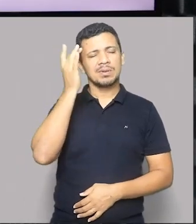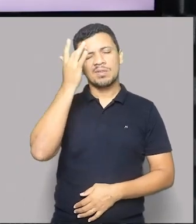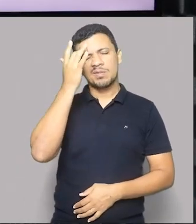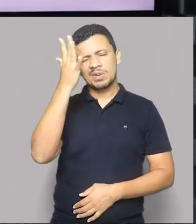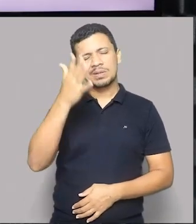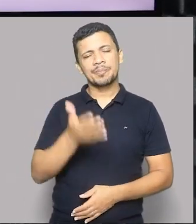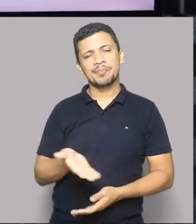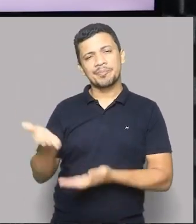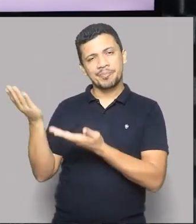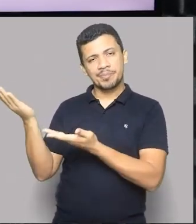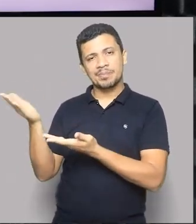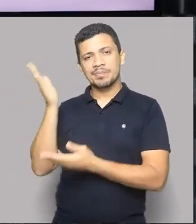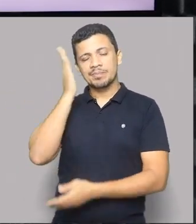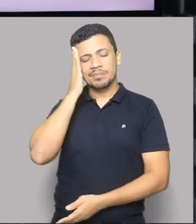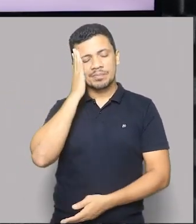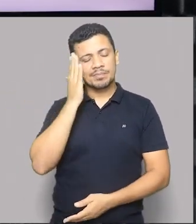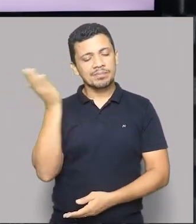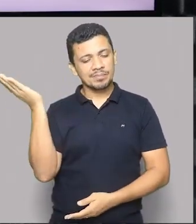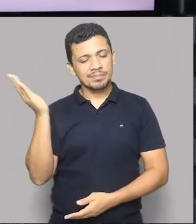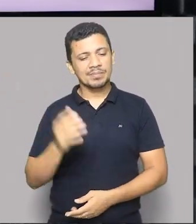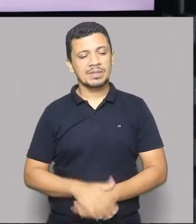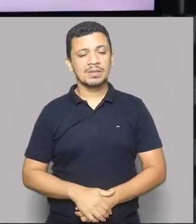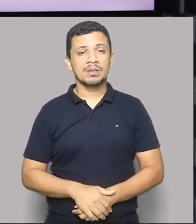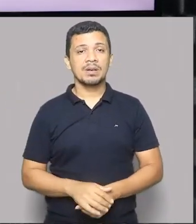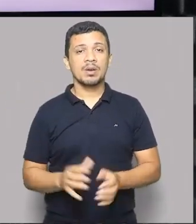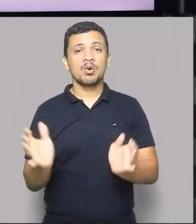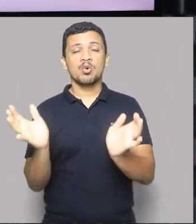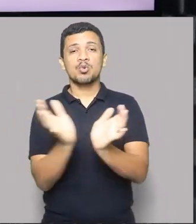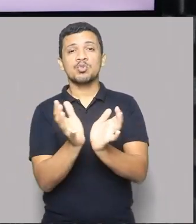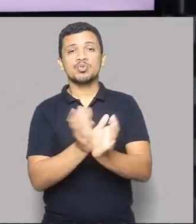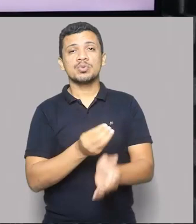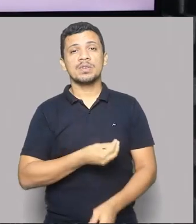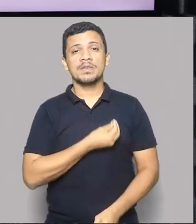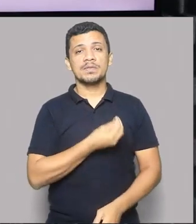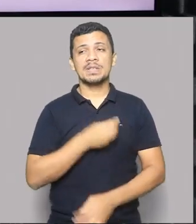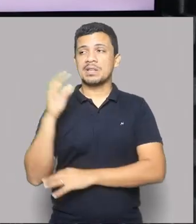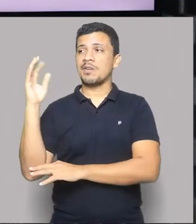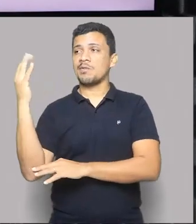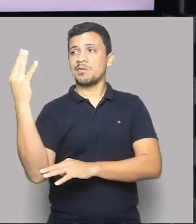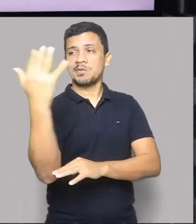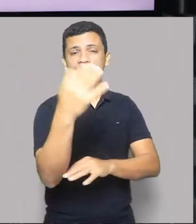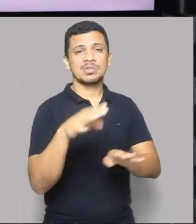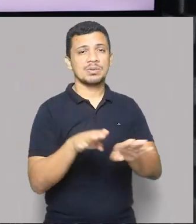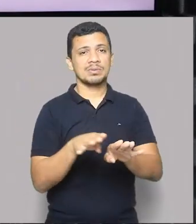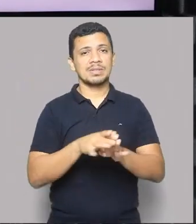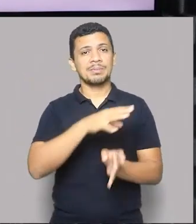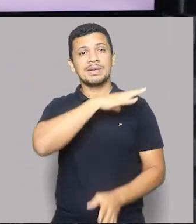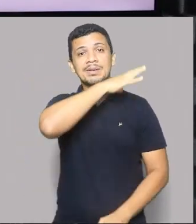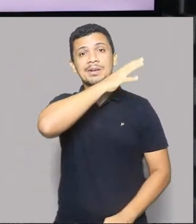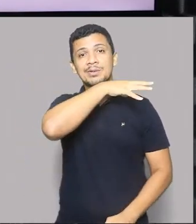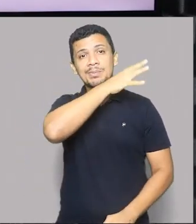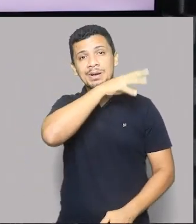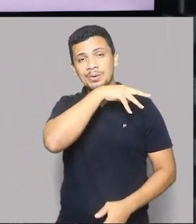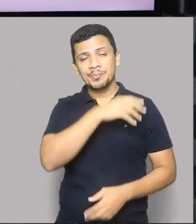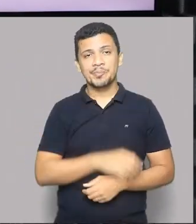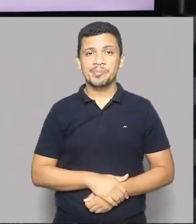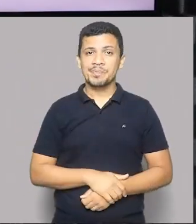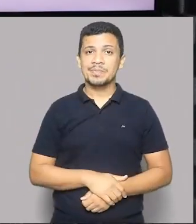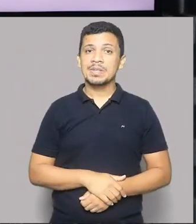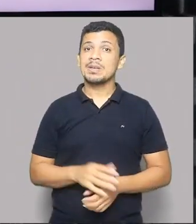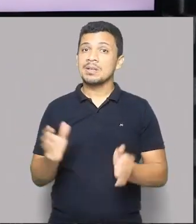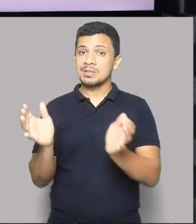facilita a nossa compreensão, que é um conjunto de vida vegetal e animal. Só que nesse conjunto de vida